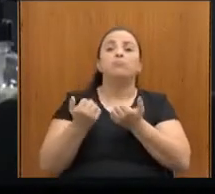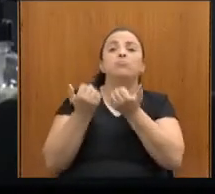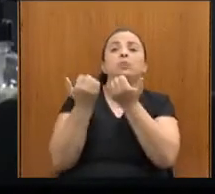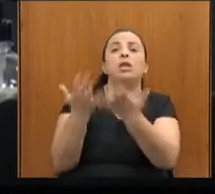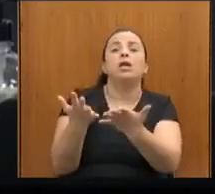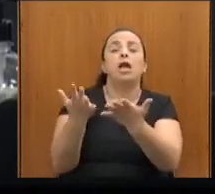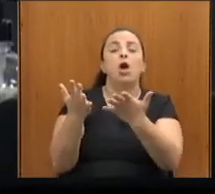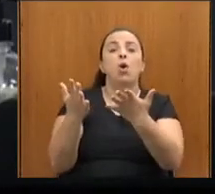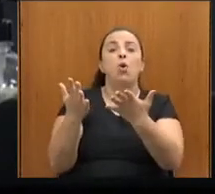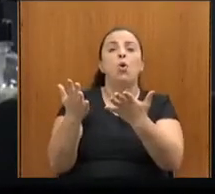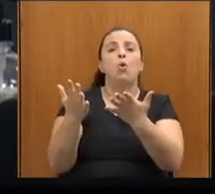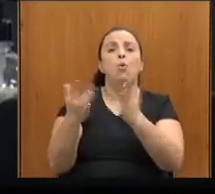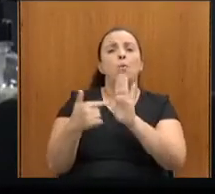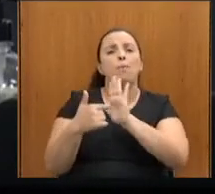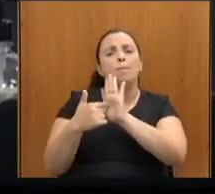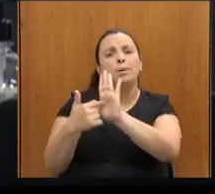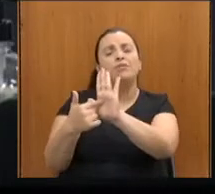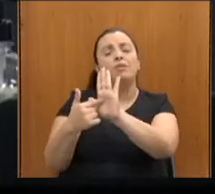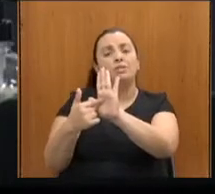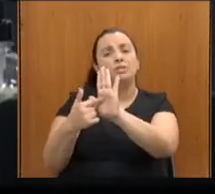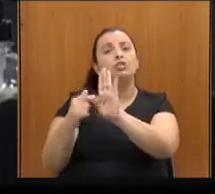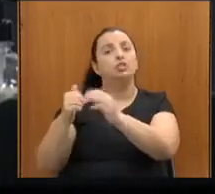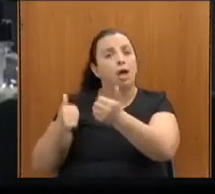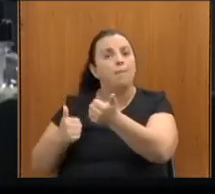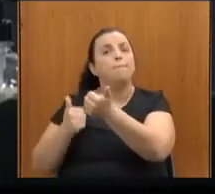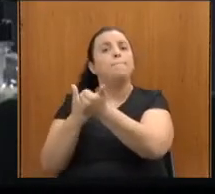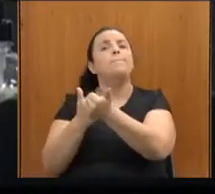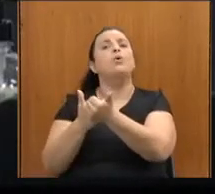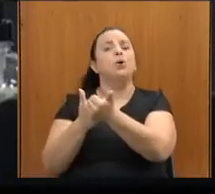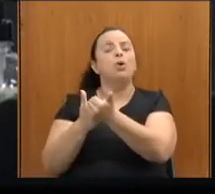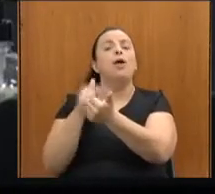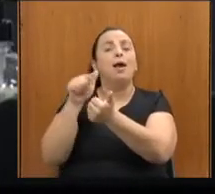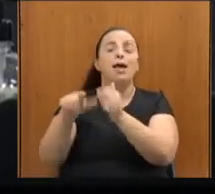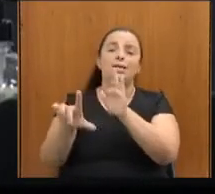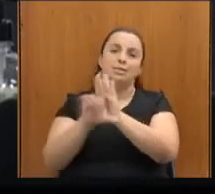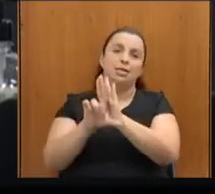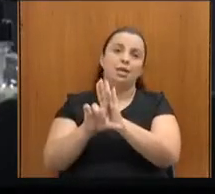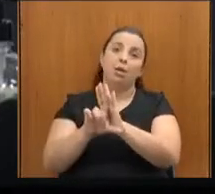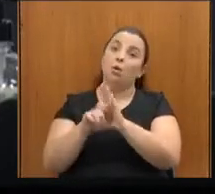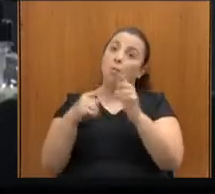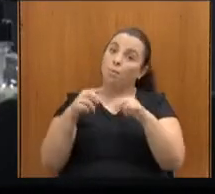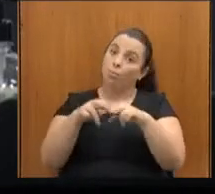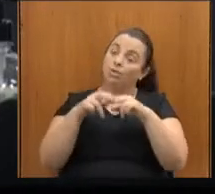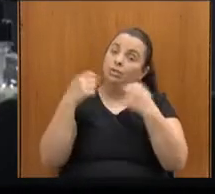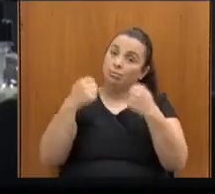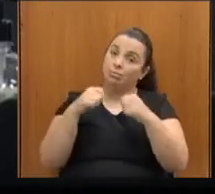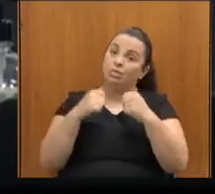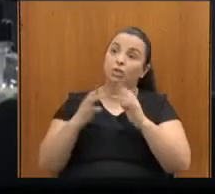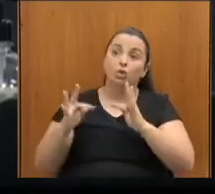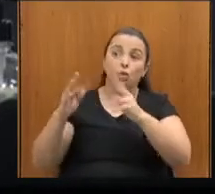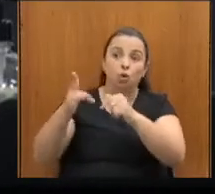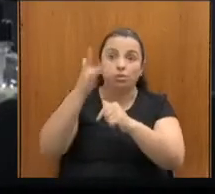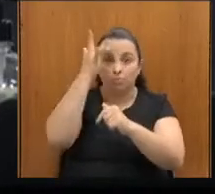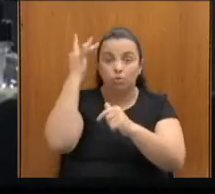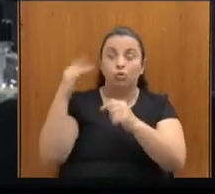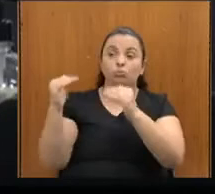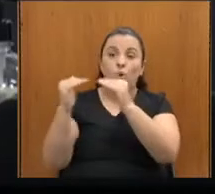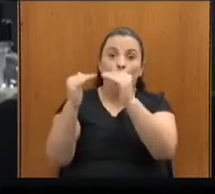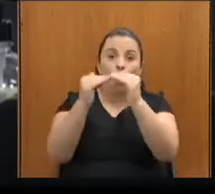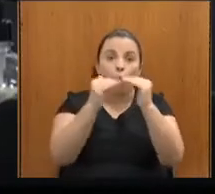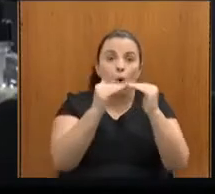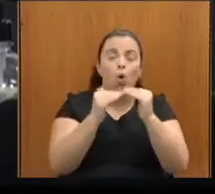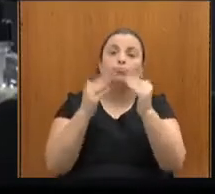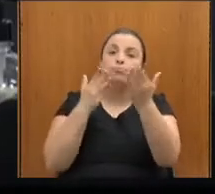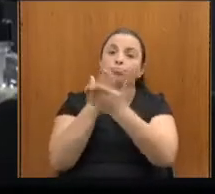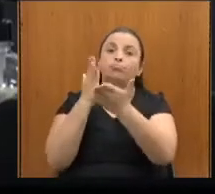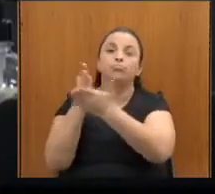à adequação dessa lei, porque tem que ter unanimidade para fazer a aprovação e que os Estados sigam